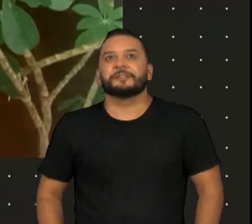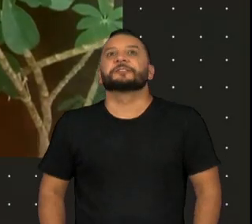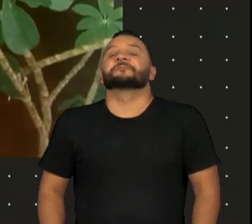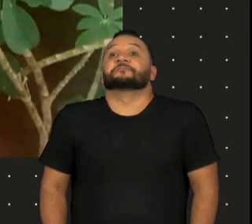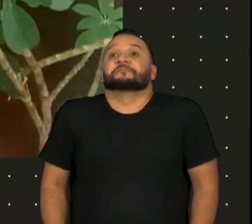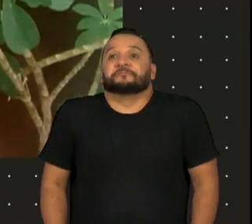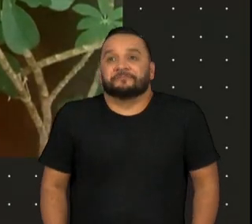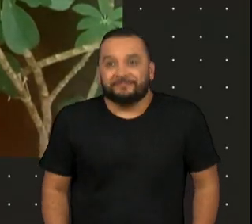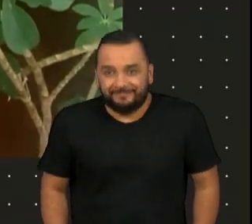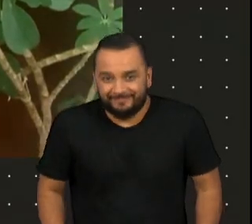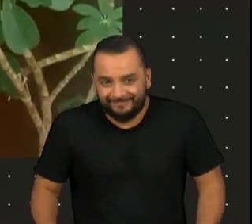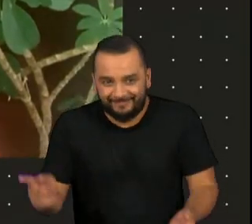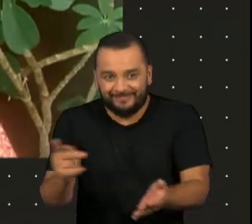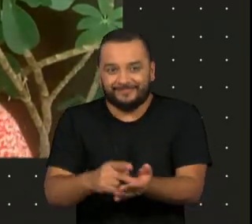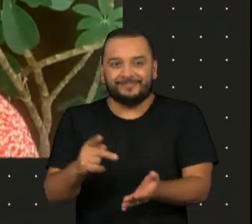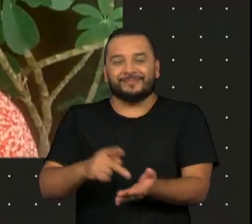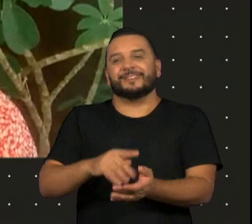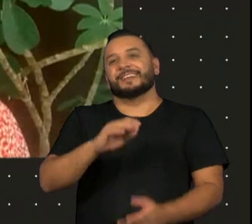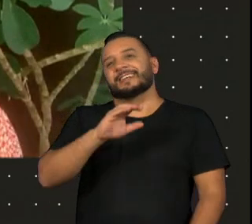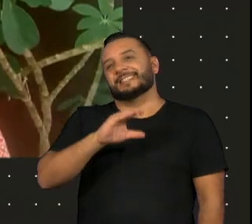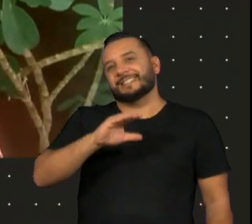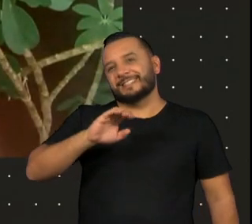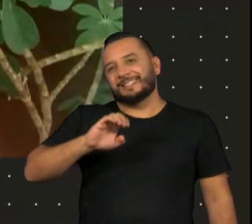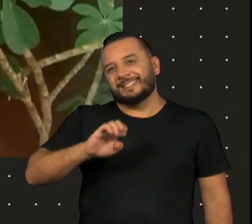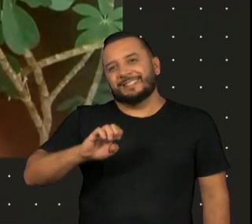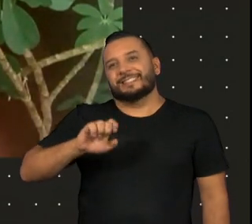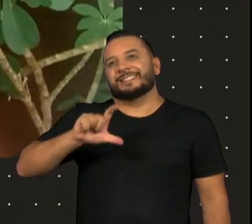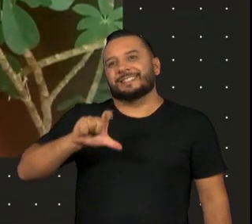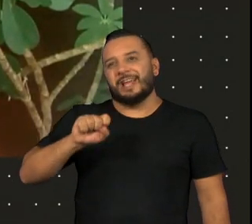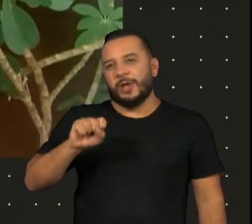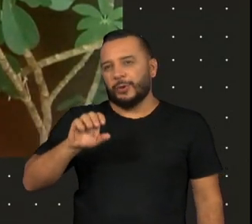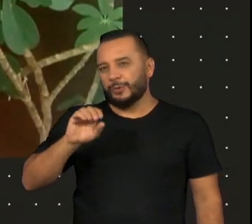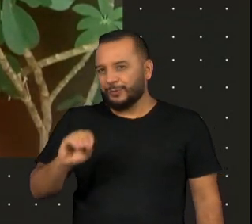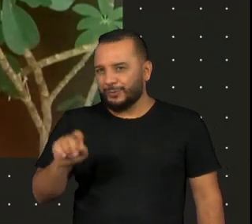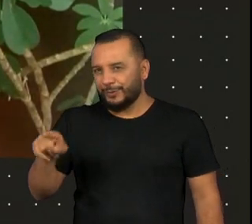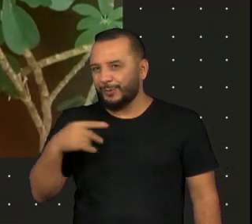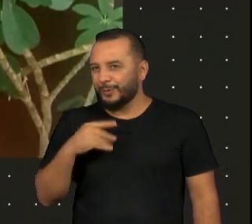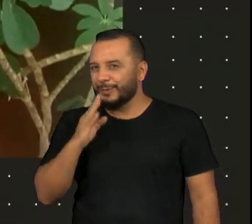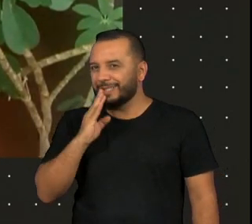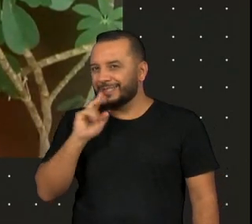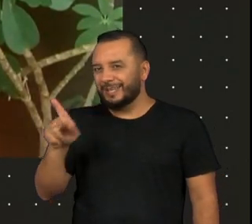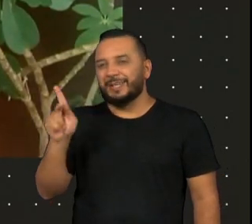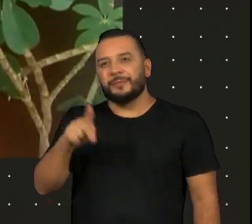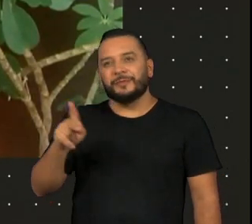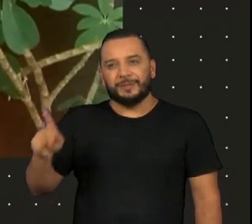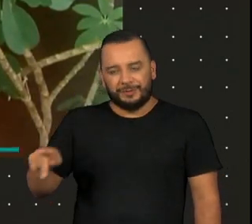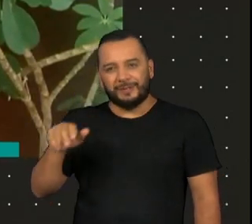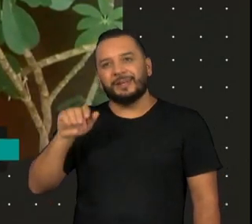é, Celso Frateschi. Celso, eu conheci como professor da Escola de Aérea Dramática, ele foi meu professor.